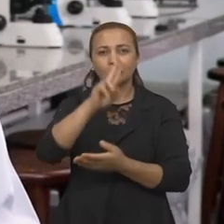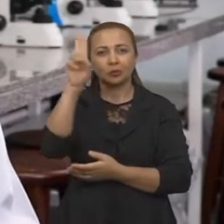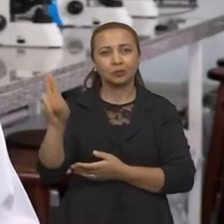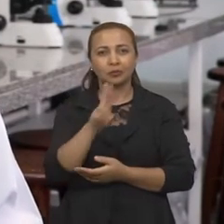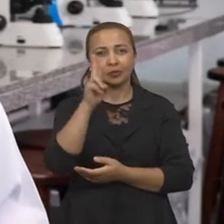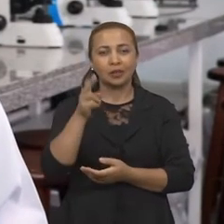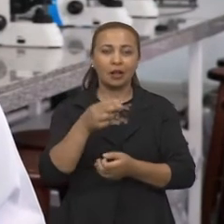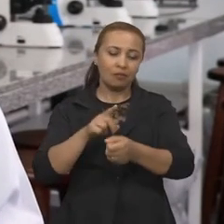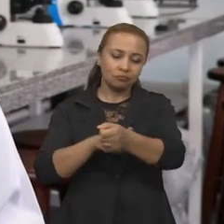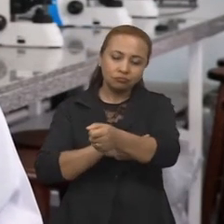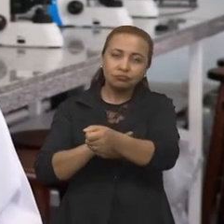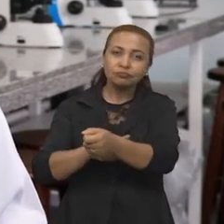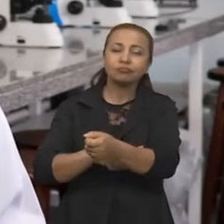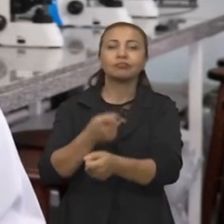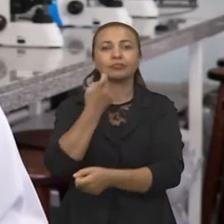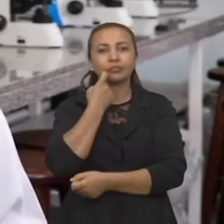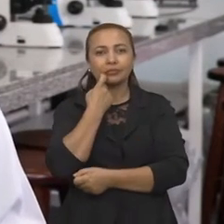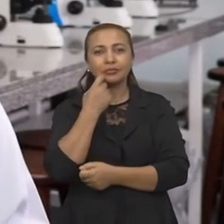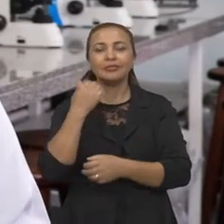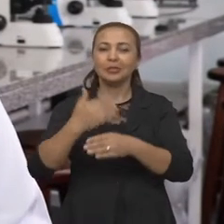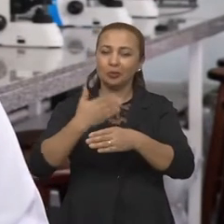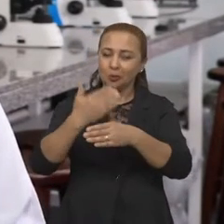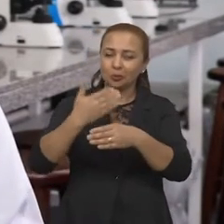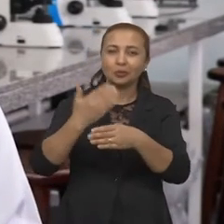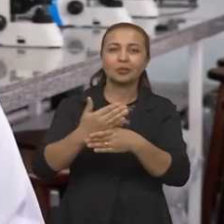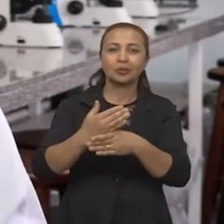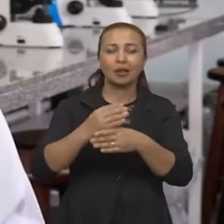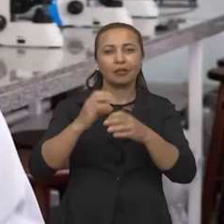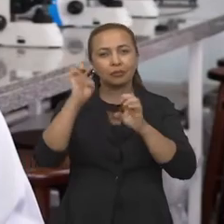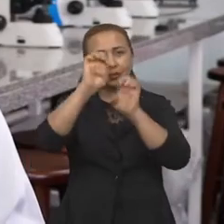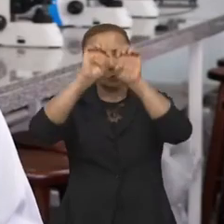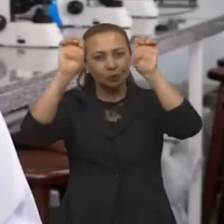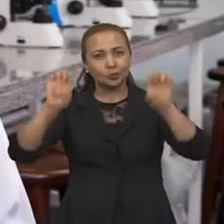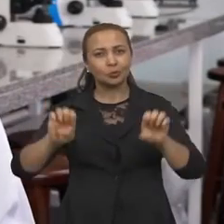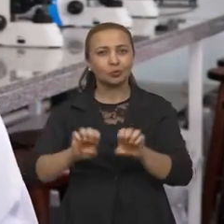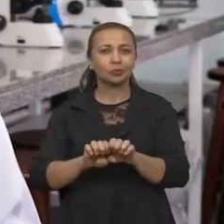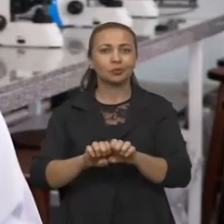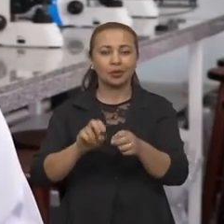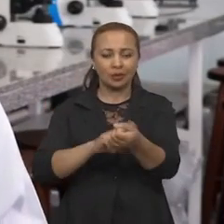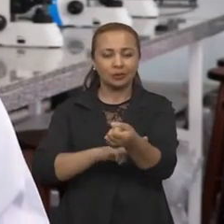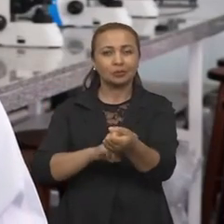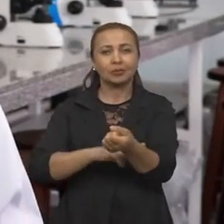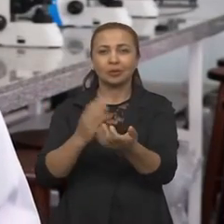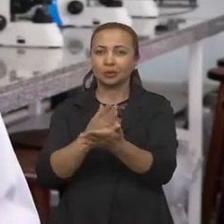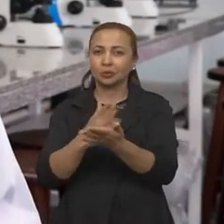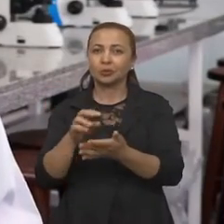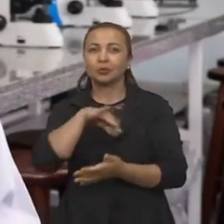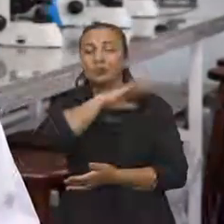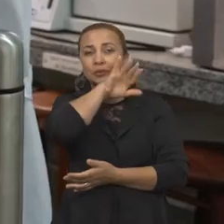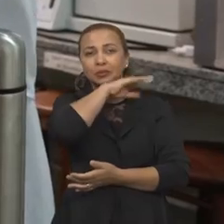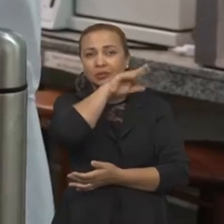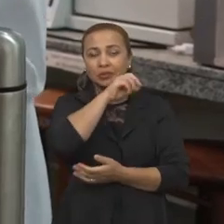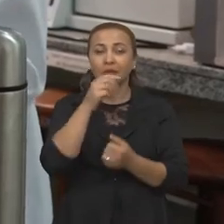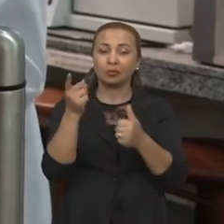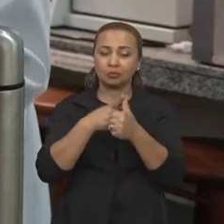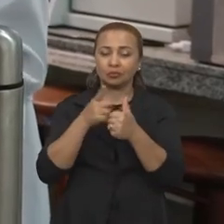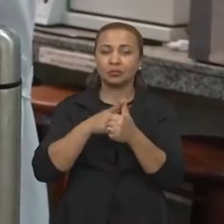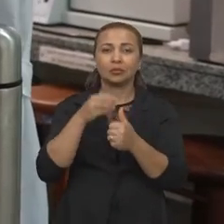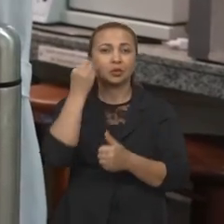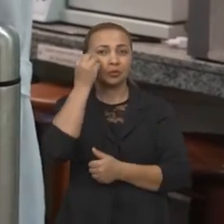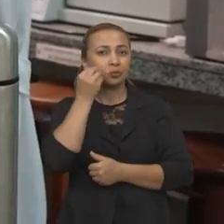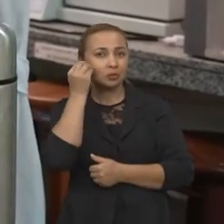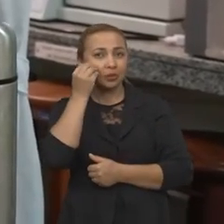essas peles na reabilitação e reconstrução de estruturas, principalmente da pele de alguns animais. Então, os primeiros